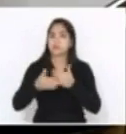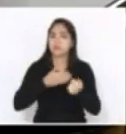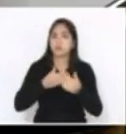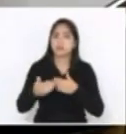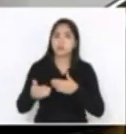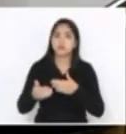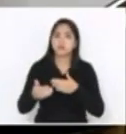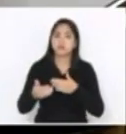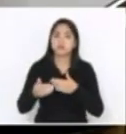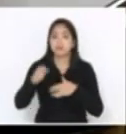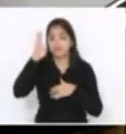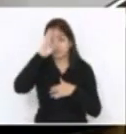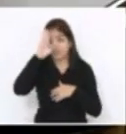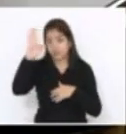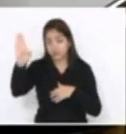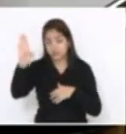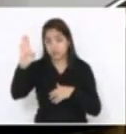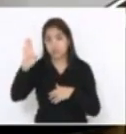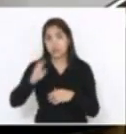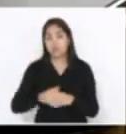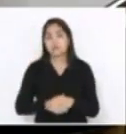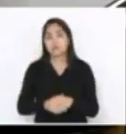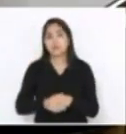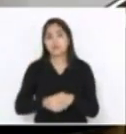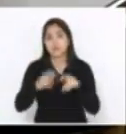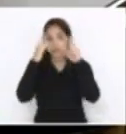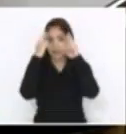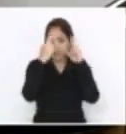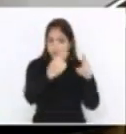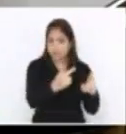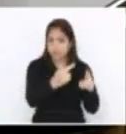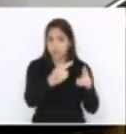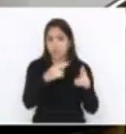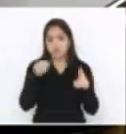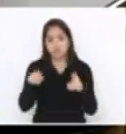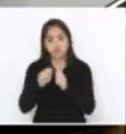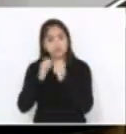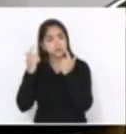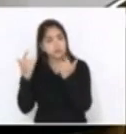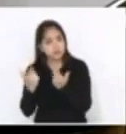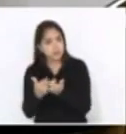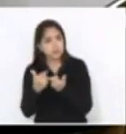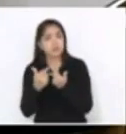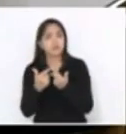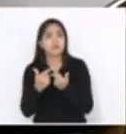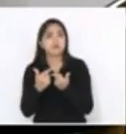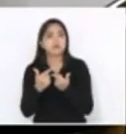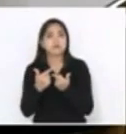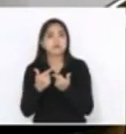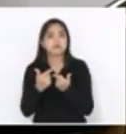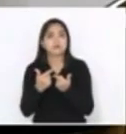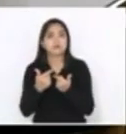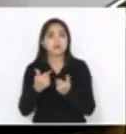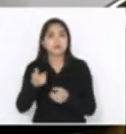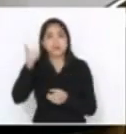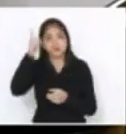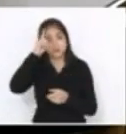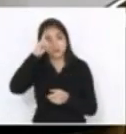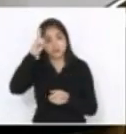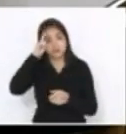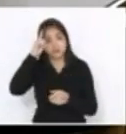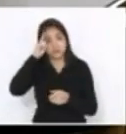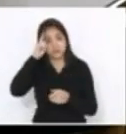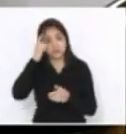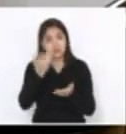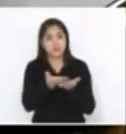E, principalmente, respeito a este Parlamento para que não tenhamos que estar todos os dias de pires na